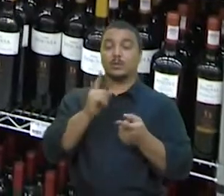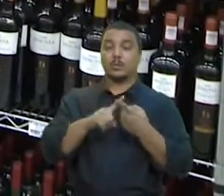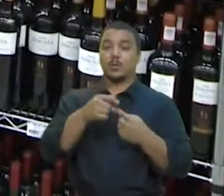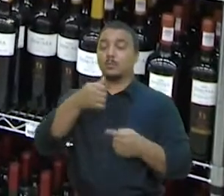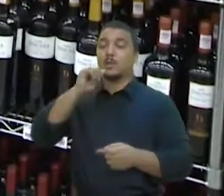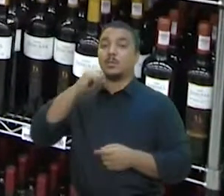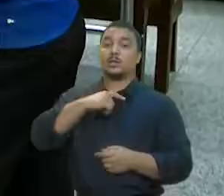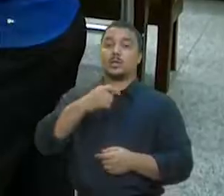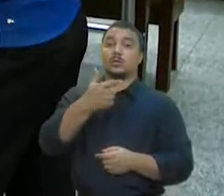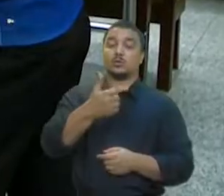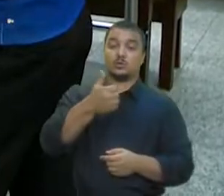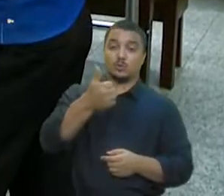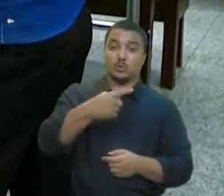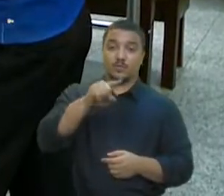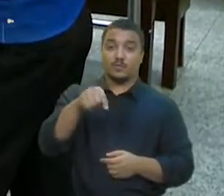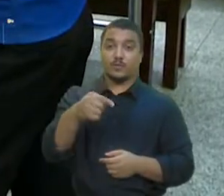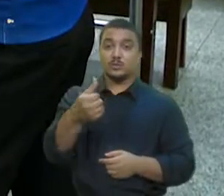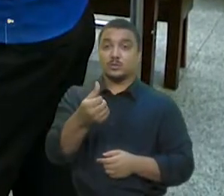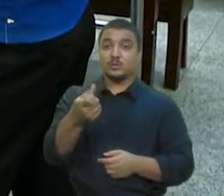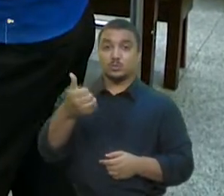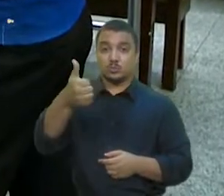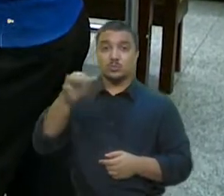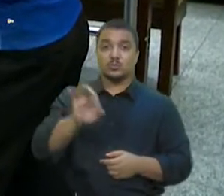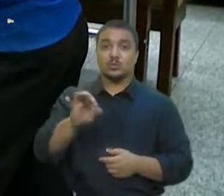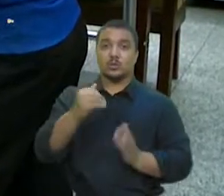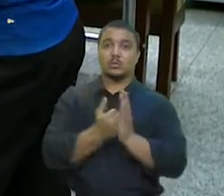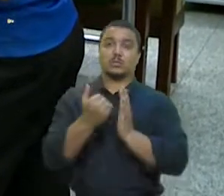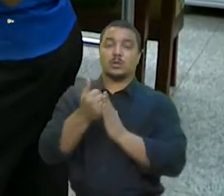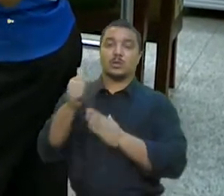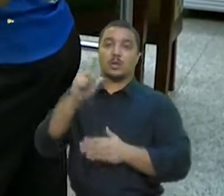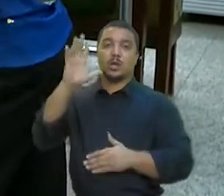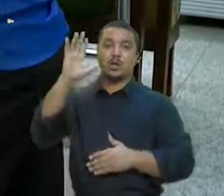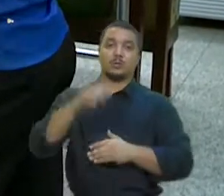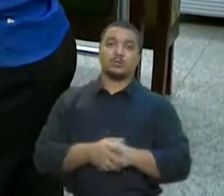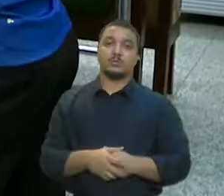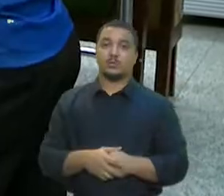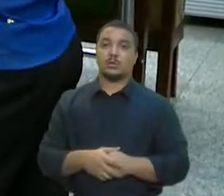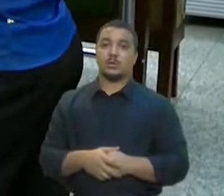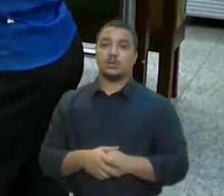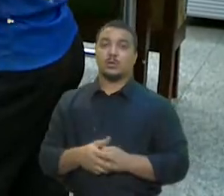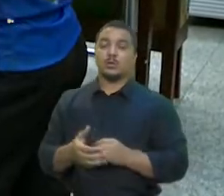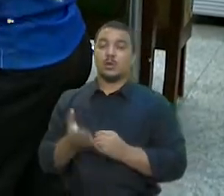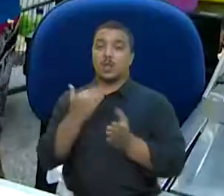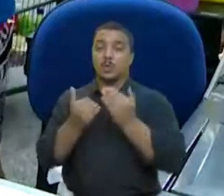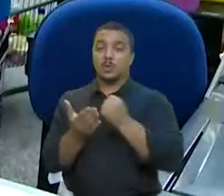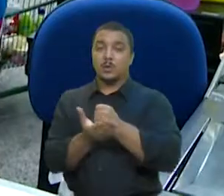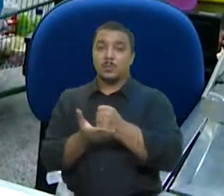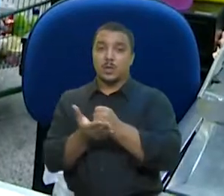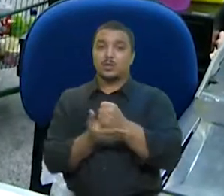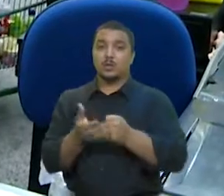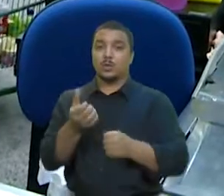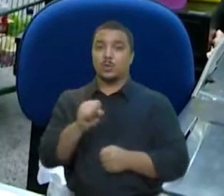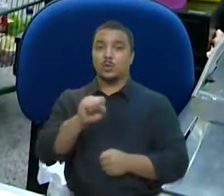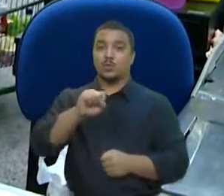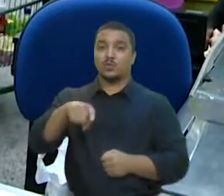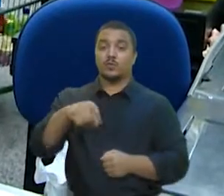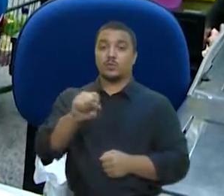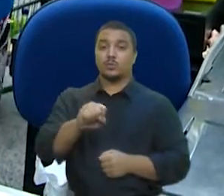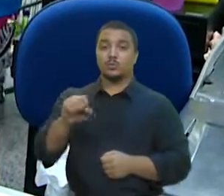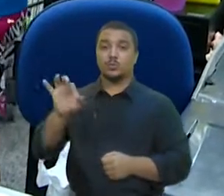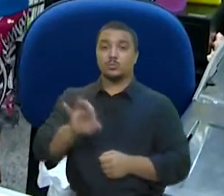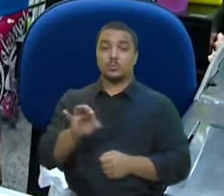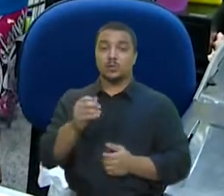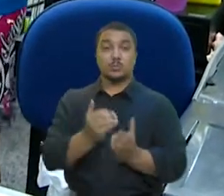% mais caros, segundo o IBGE. A cesta básica está 8,87% mais cara